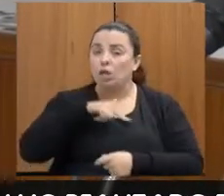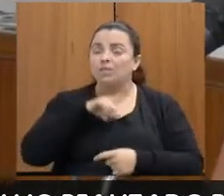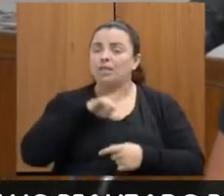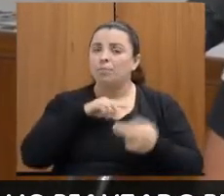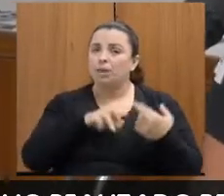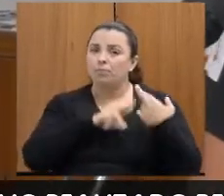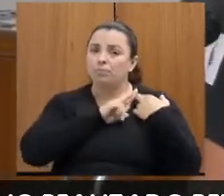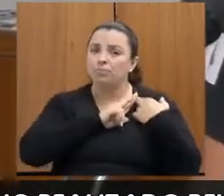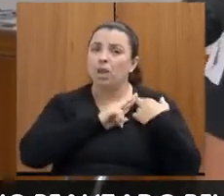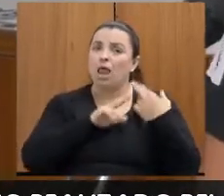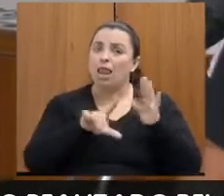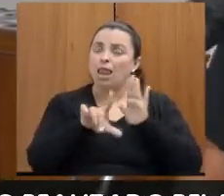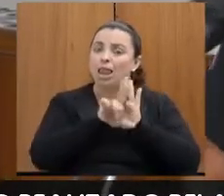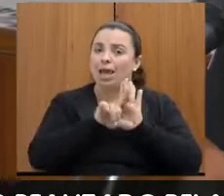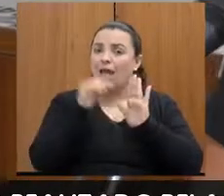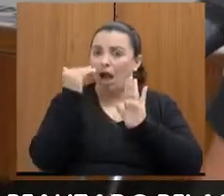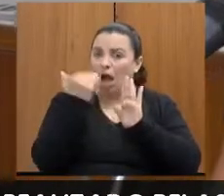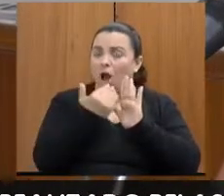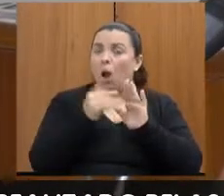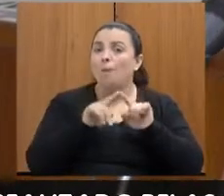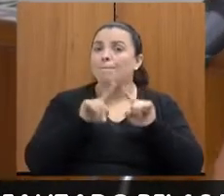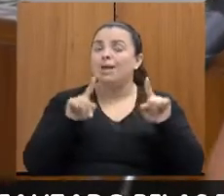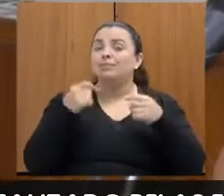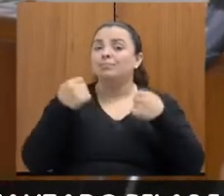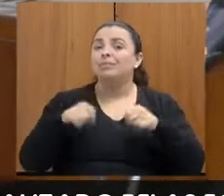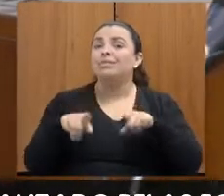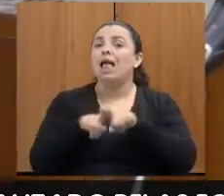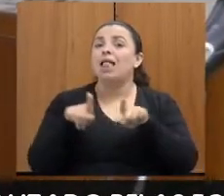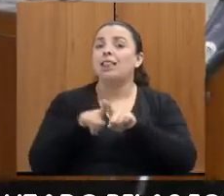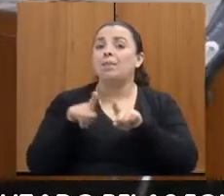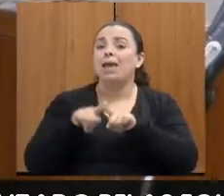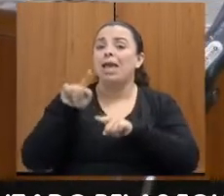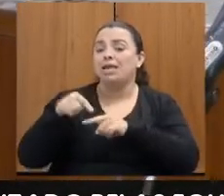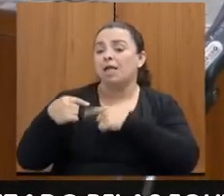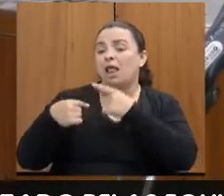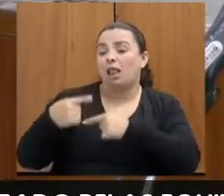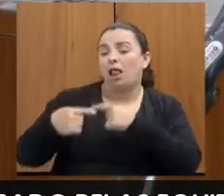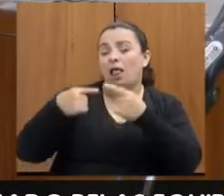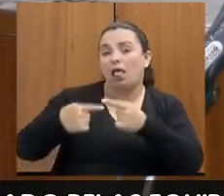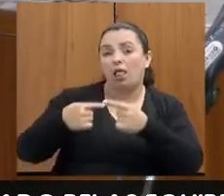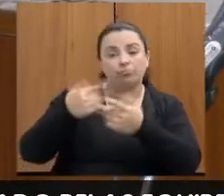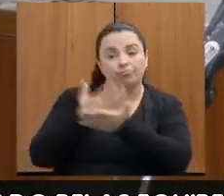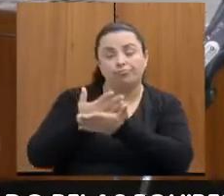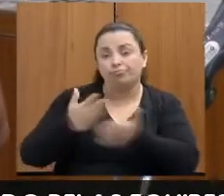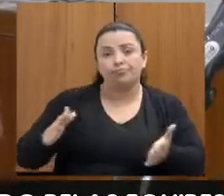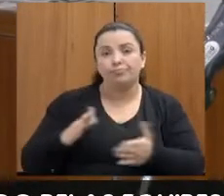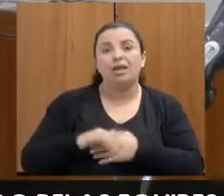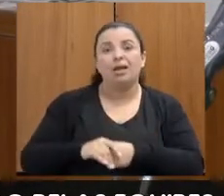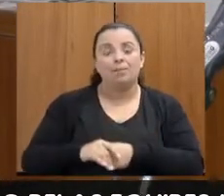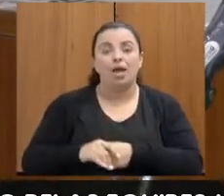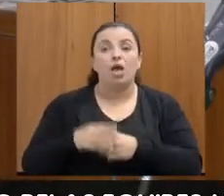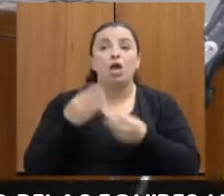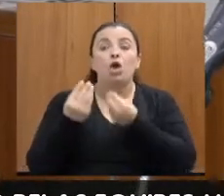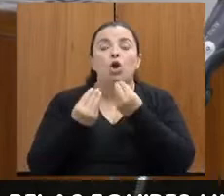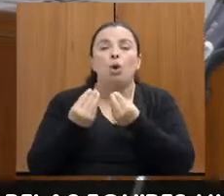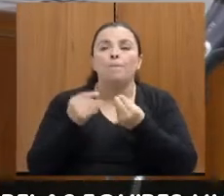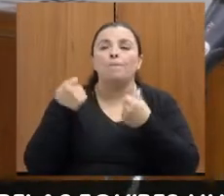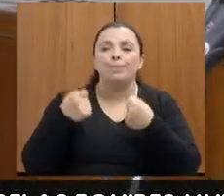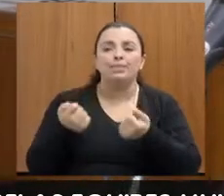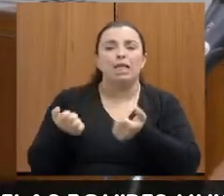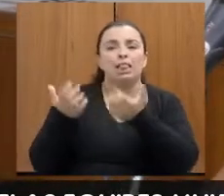a gente precisa trabalhar com rompimento. E rompimento de ciclo só se faz se a gente trabalhar com a mulher algumas questões, que é autonomia,